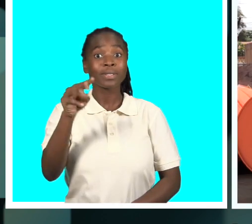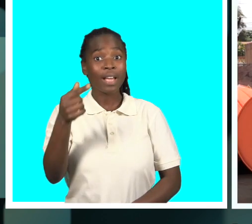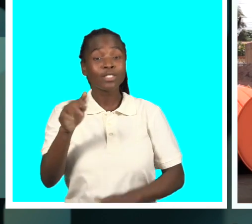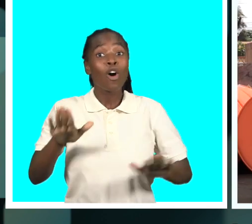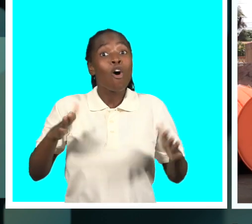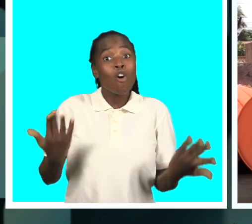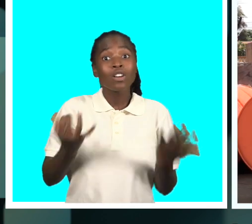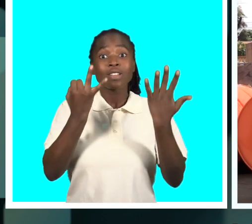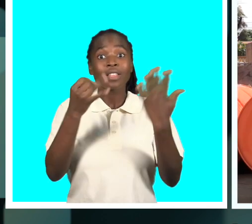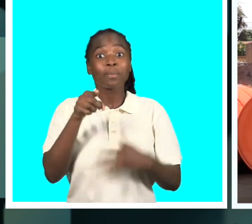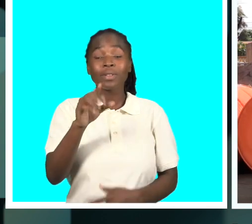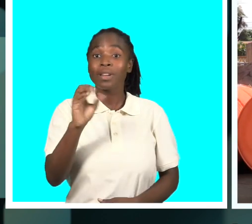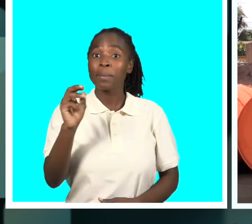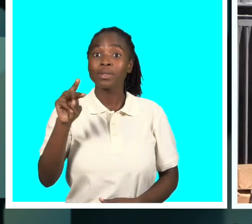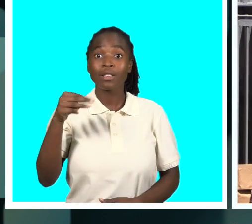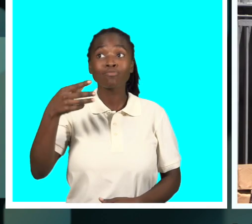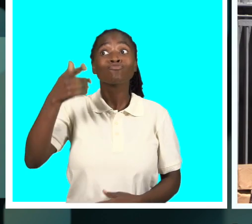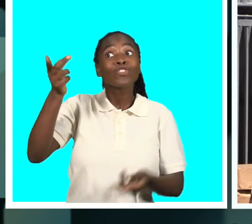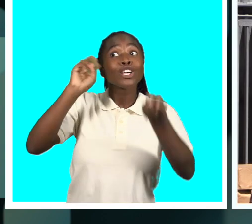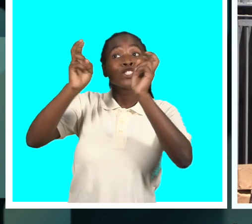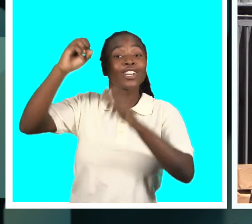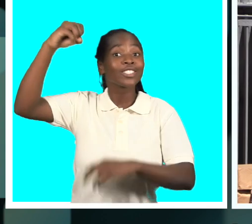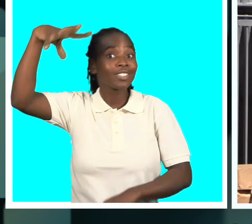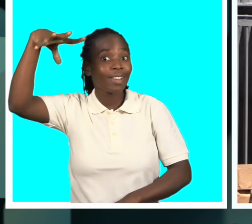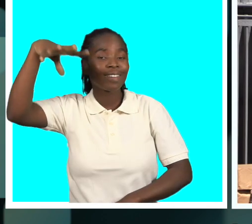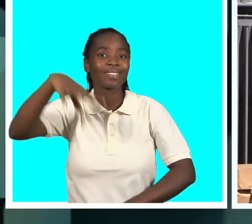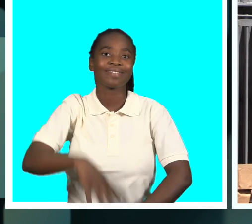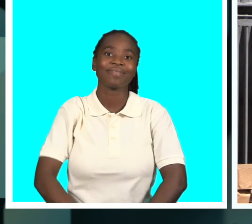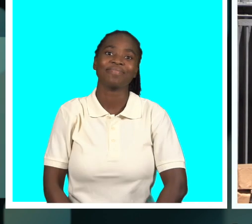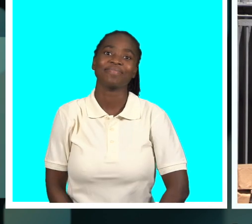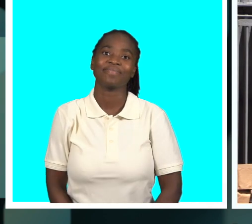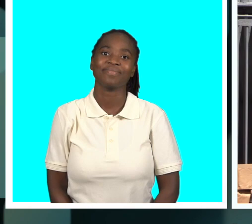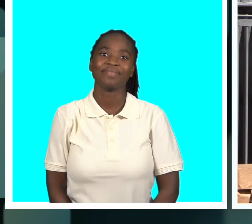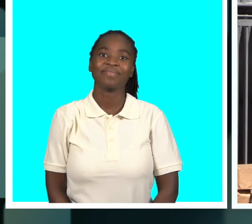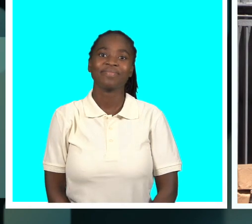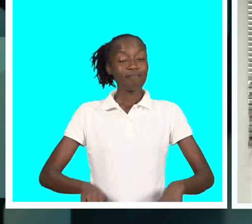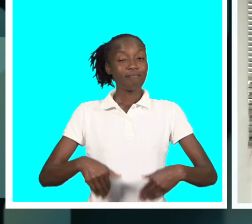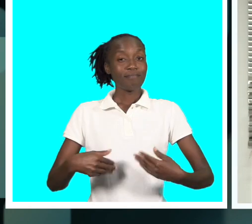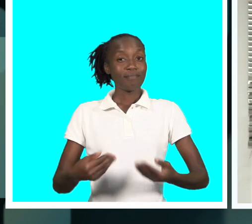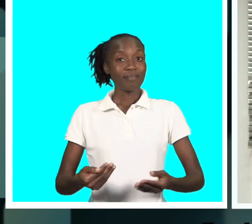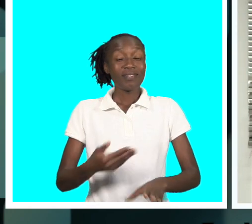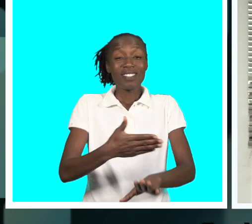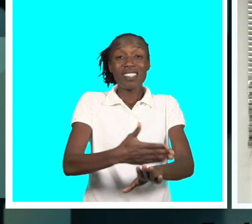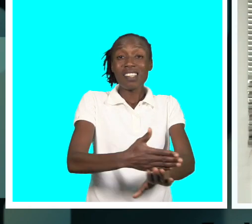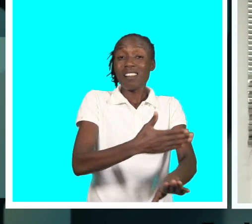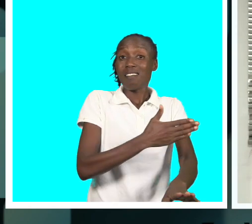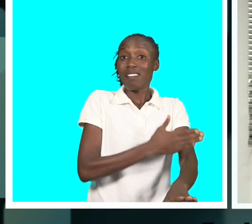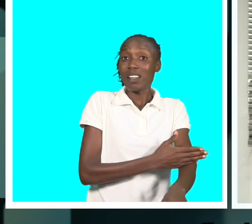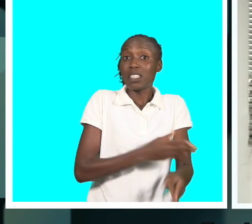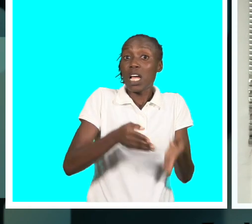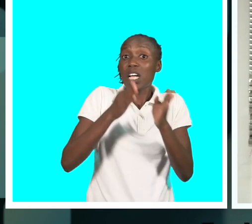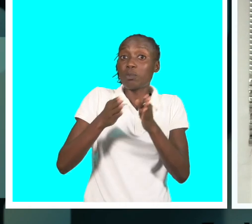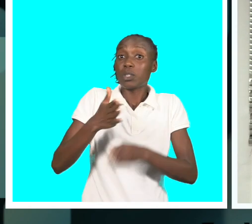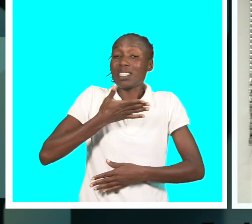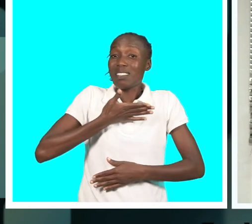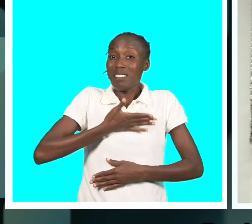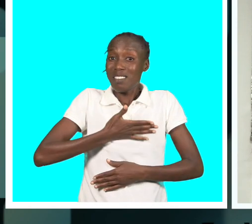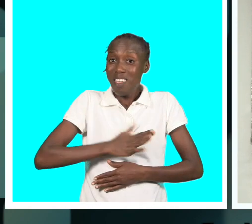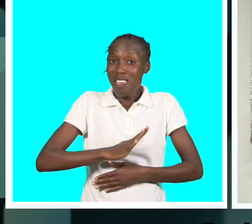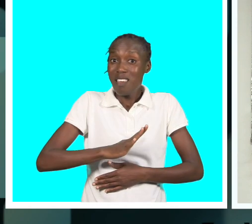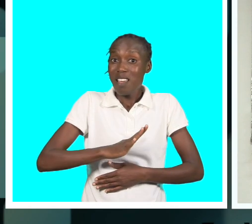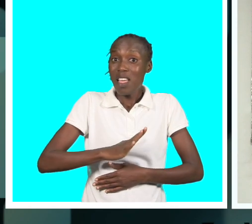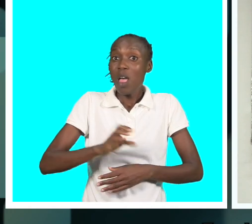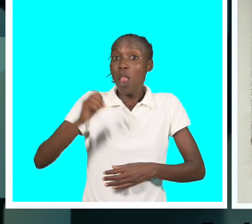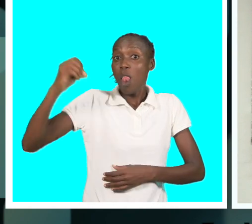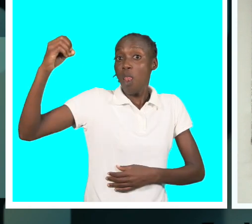deverá pagar entre 3 e 7 mil meticais. Em princípio, os